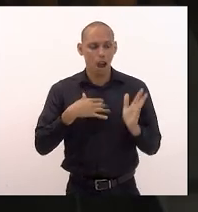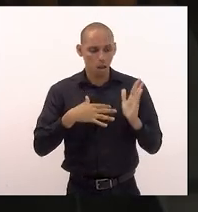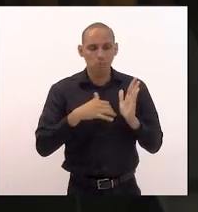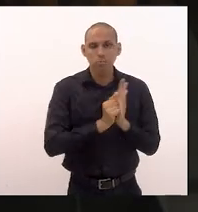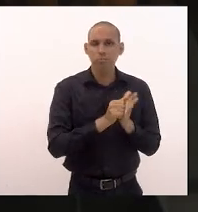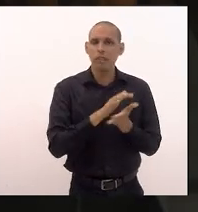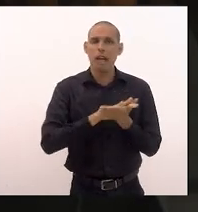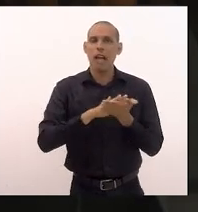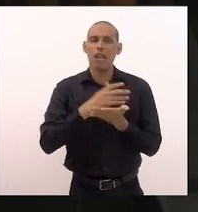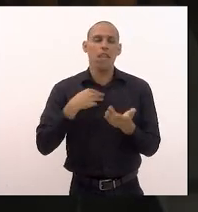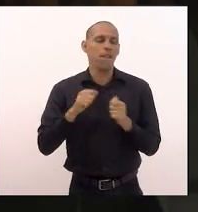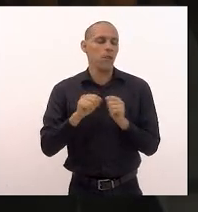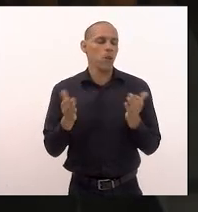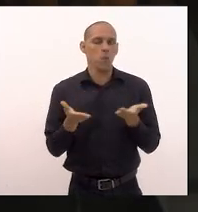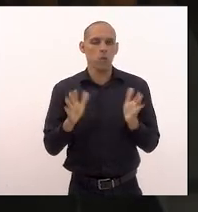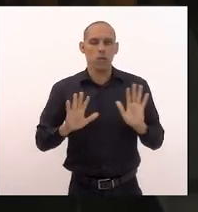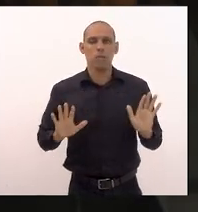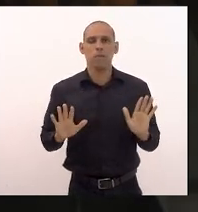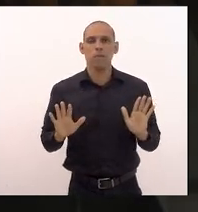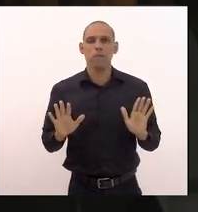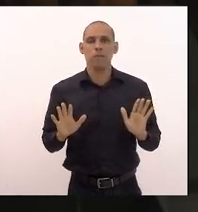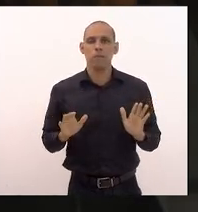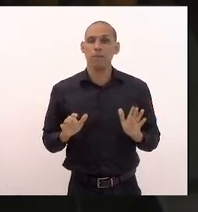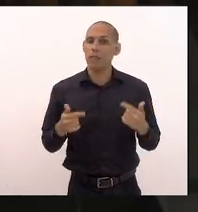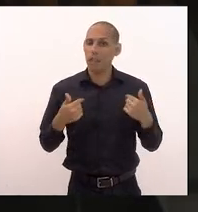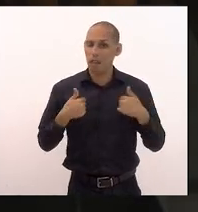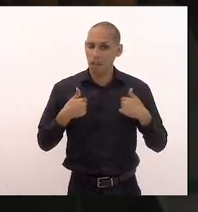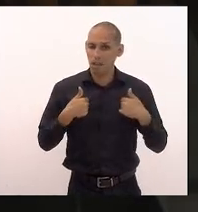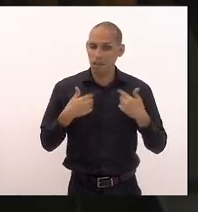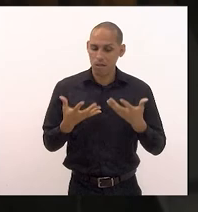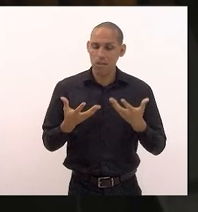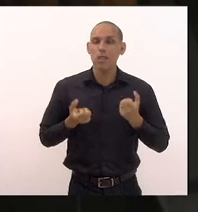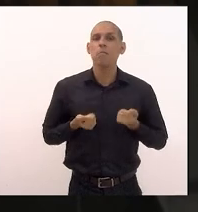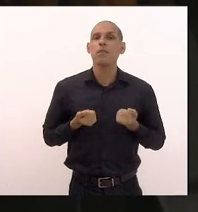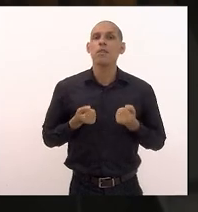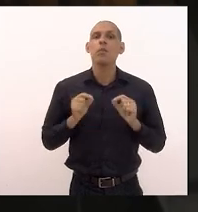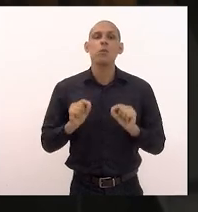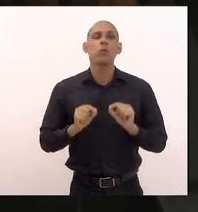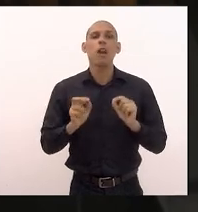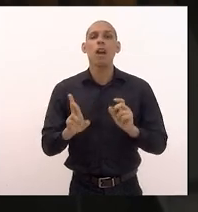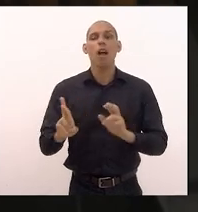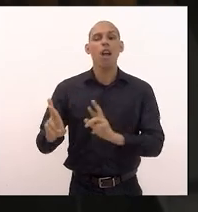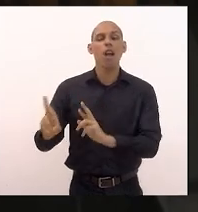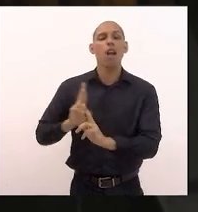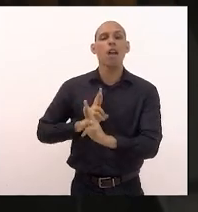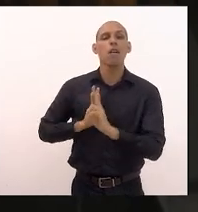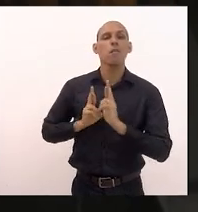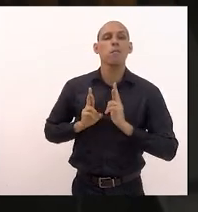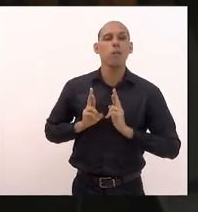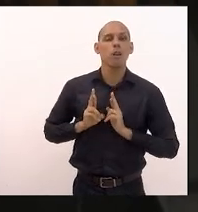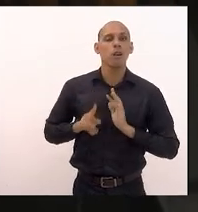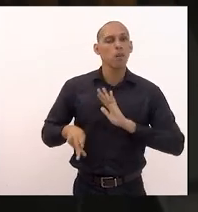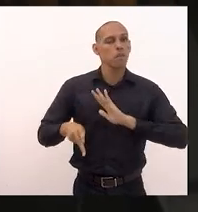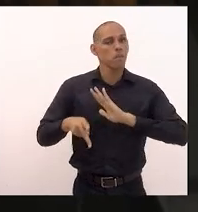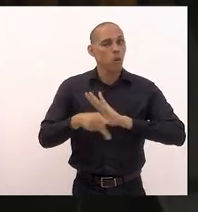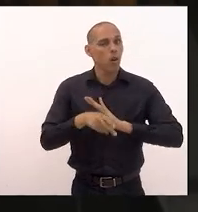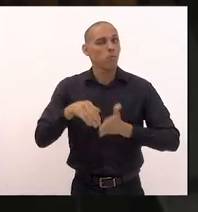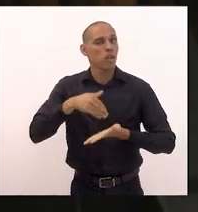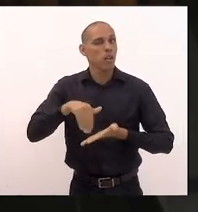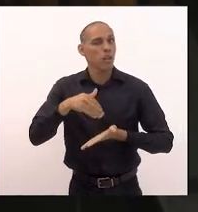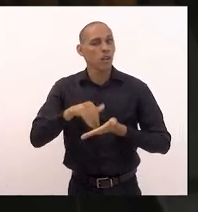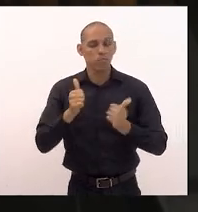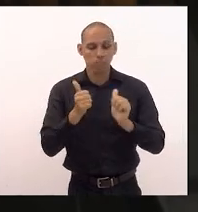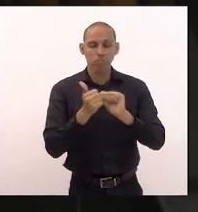somente hoje eu recebi respostas advindas da secretaria de esporte